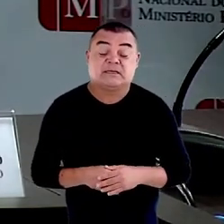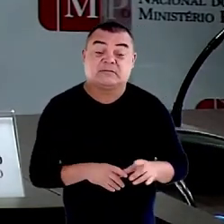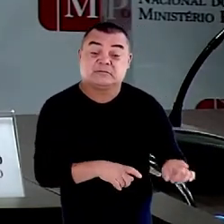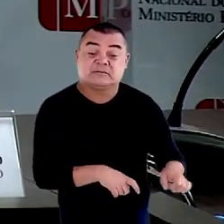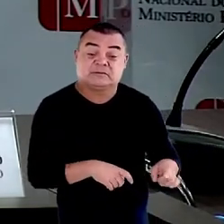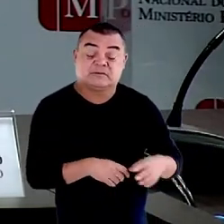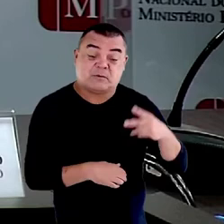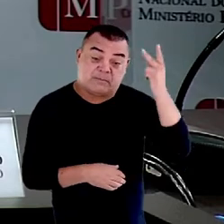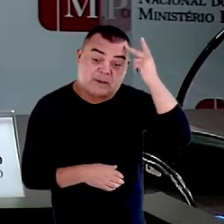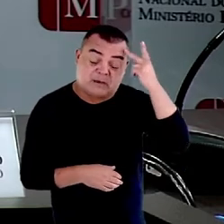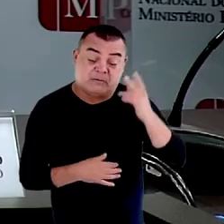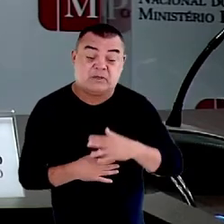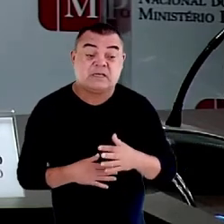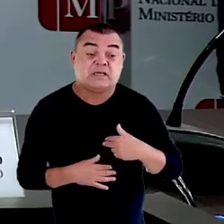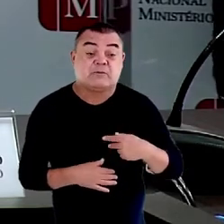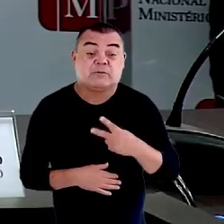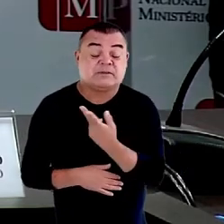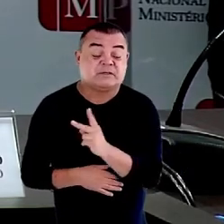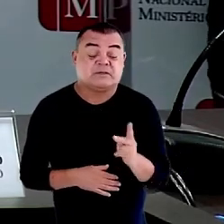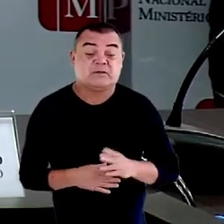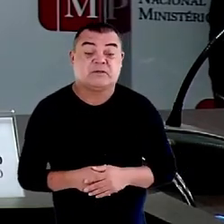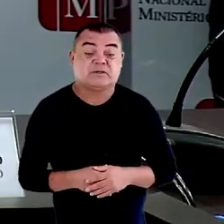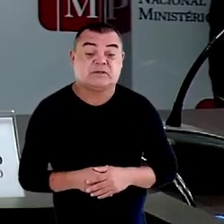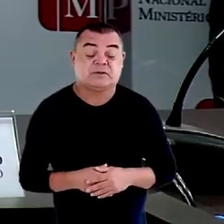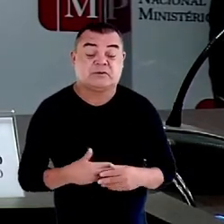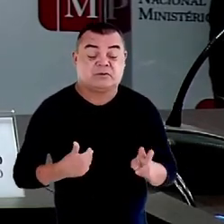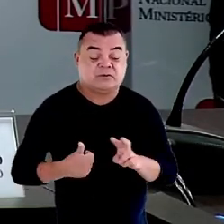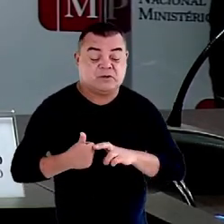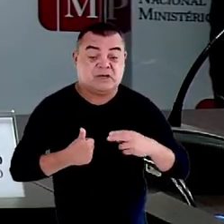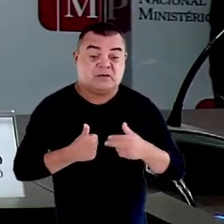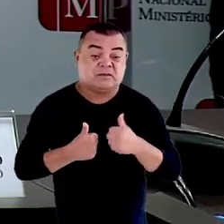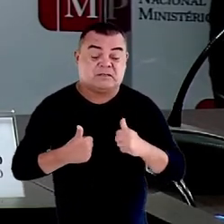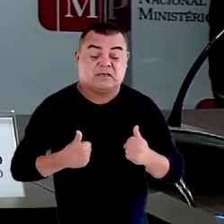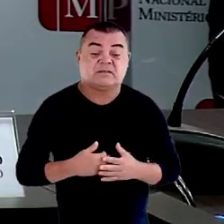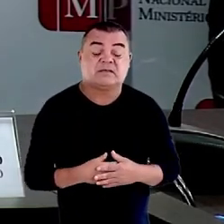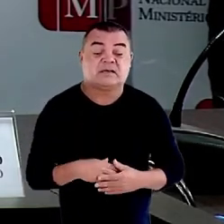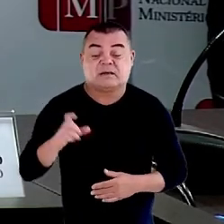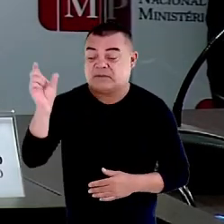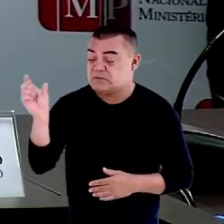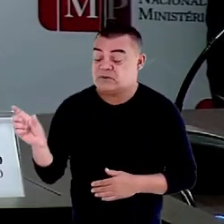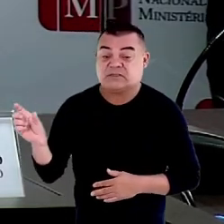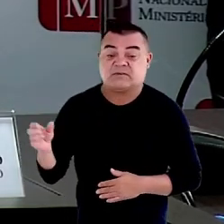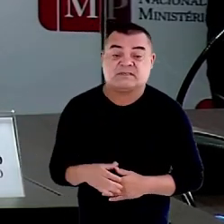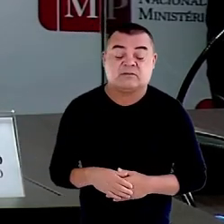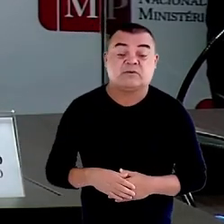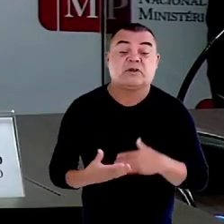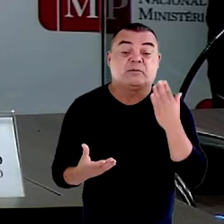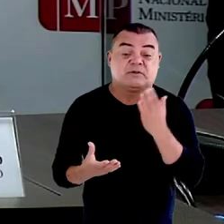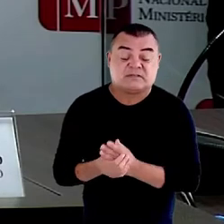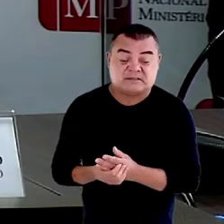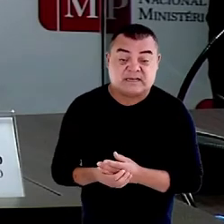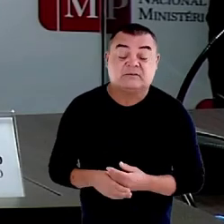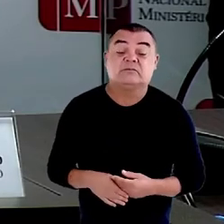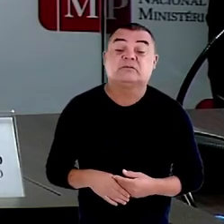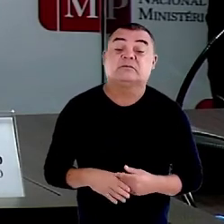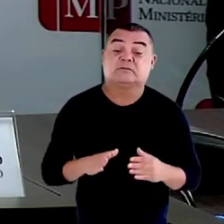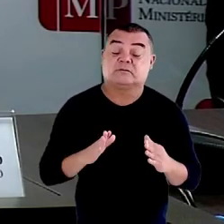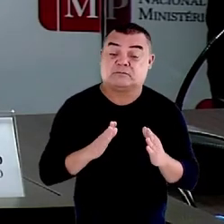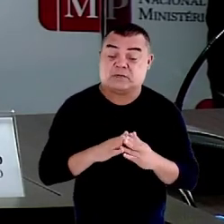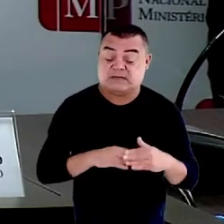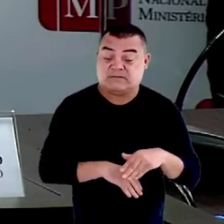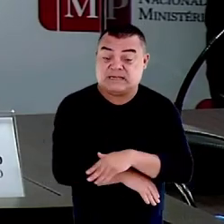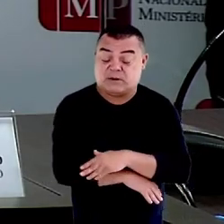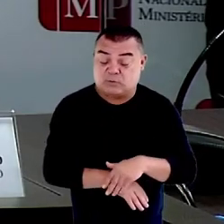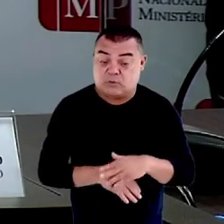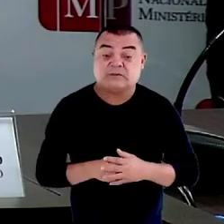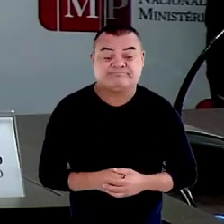presidir uma audiência em que um senhor estava sendo processado, ele era um morador de rua e foi